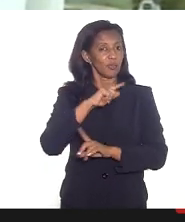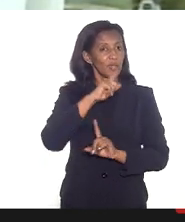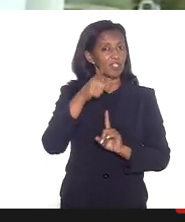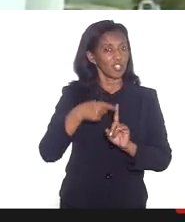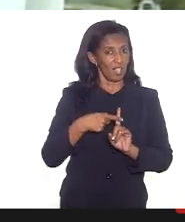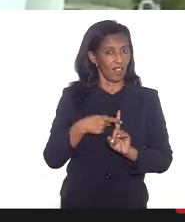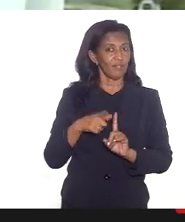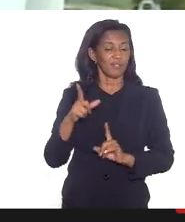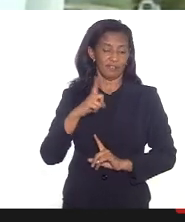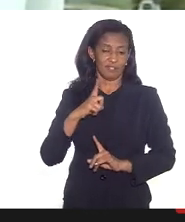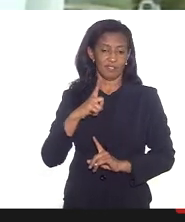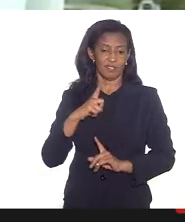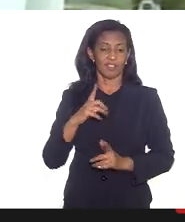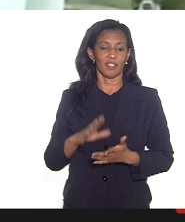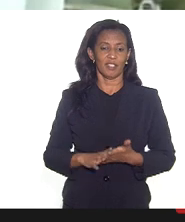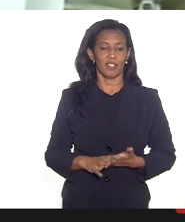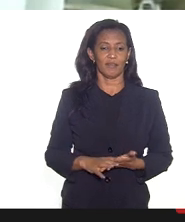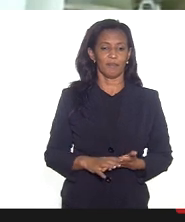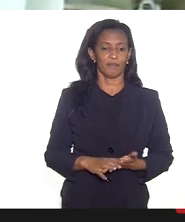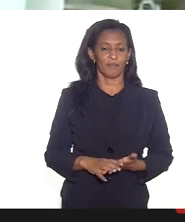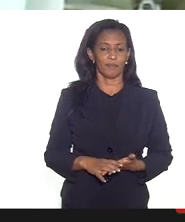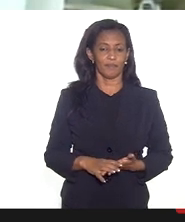em relação a